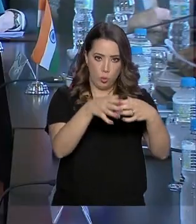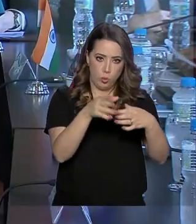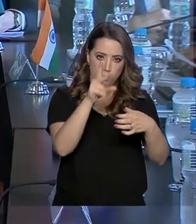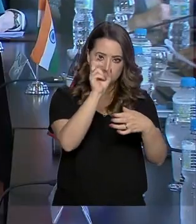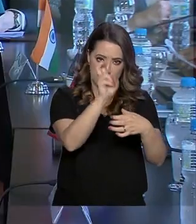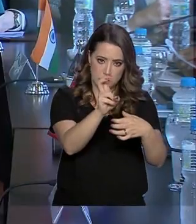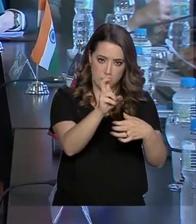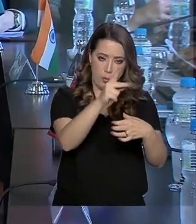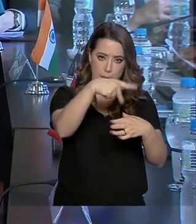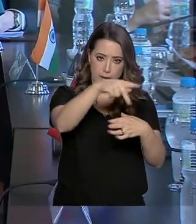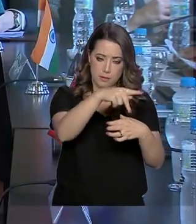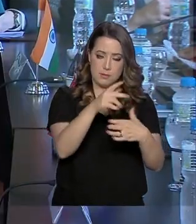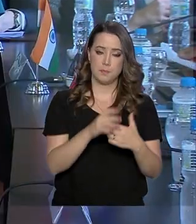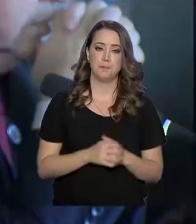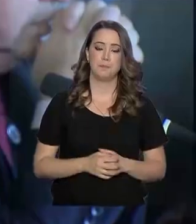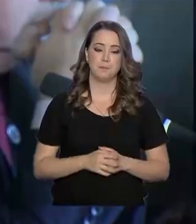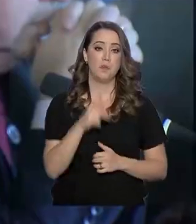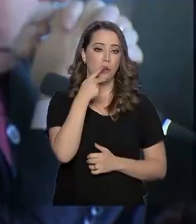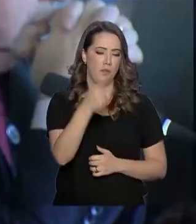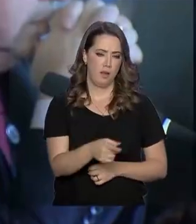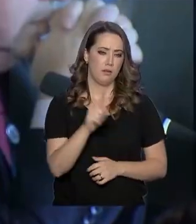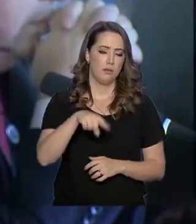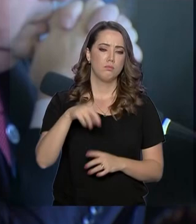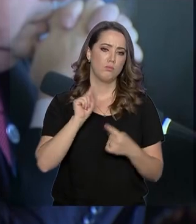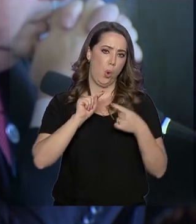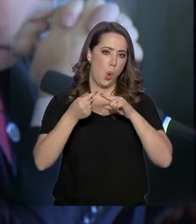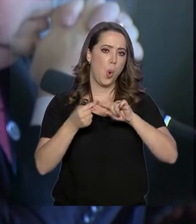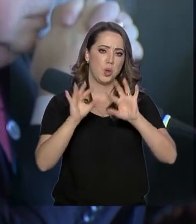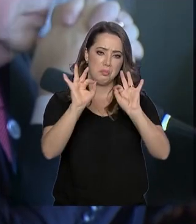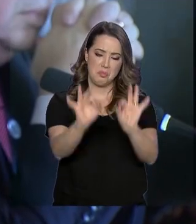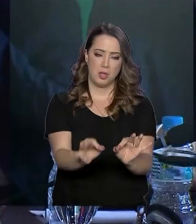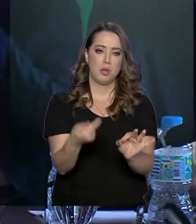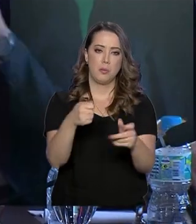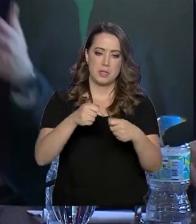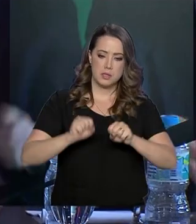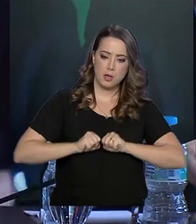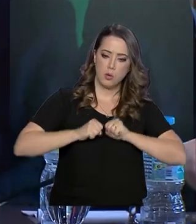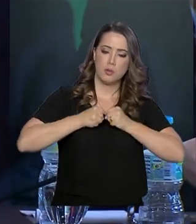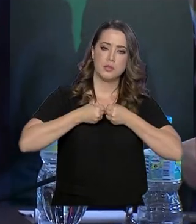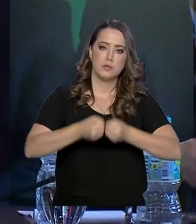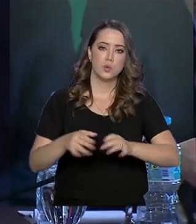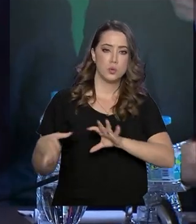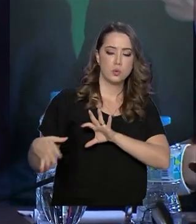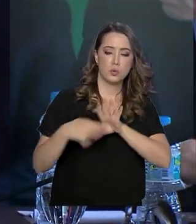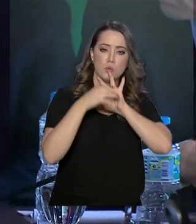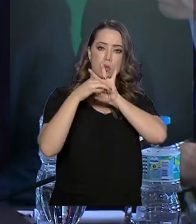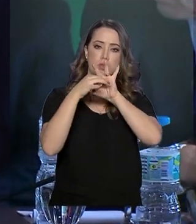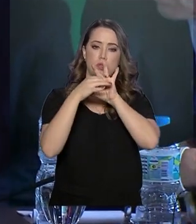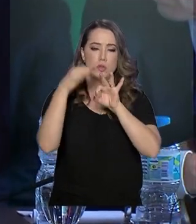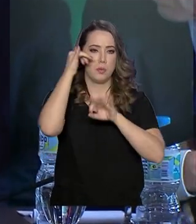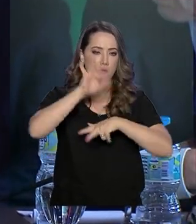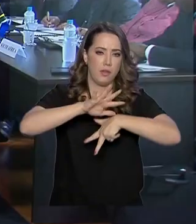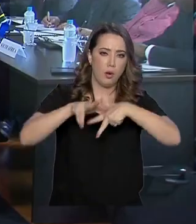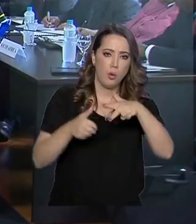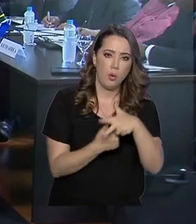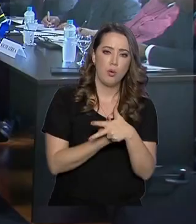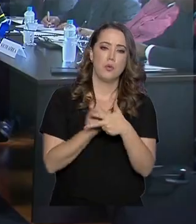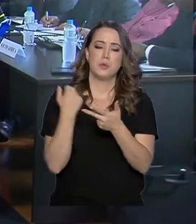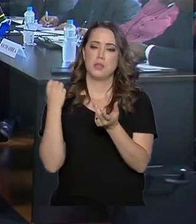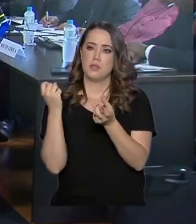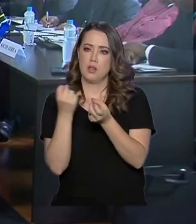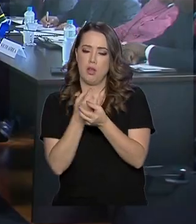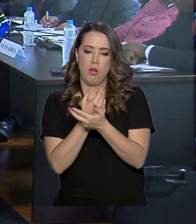concordaram que é necessário unir esforços para combater a corrupção, o terrorismo e os crimes transnacionais. A